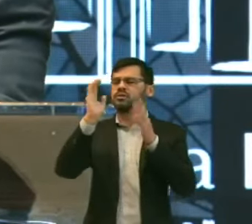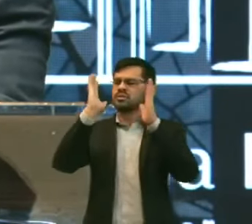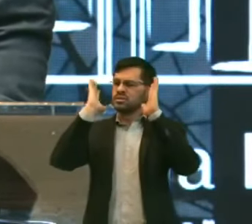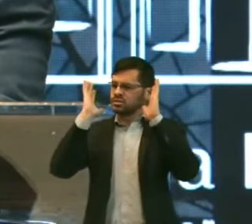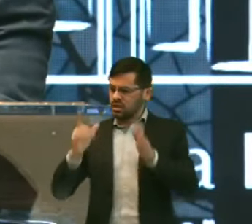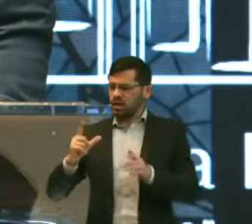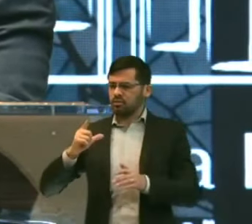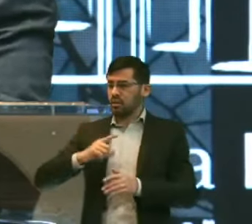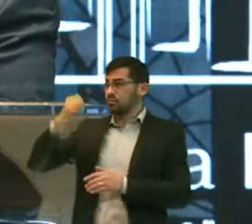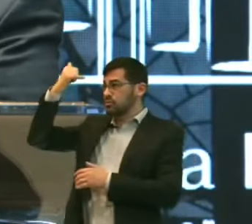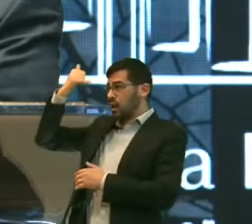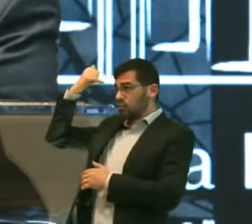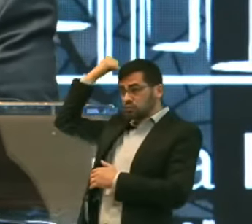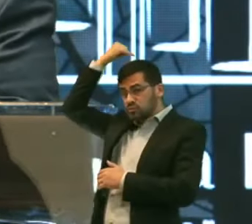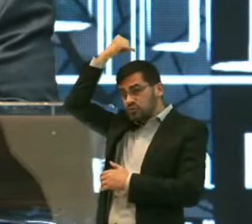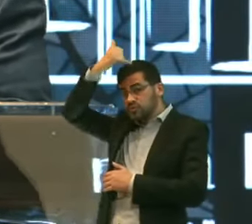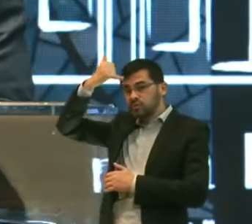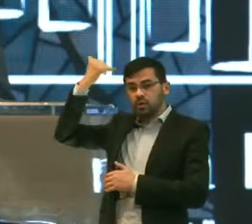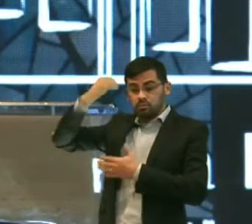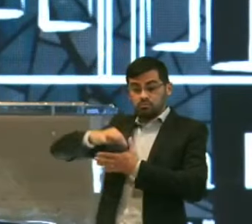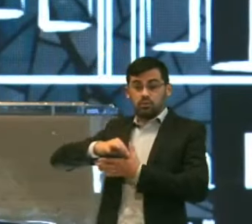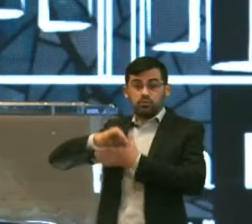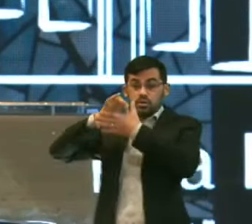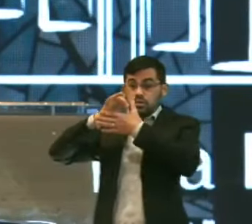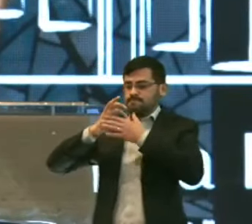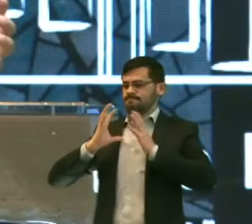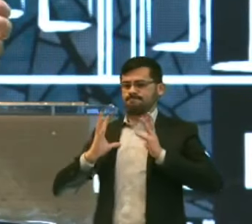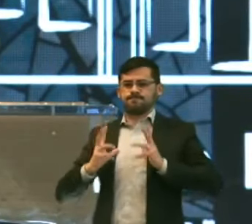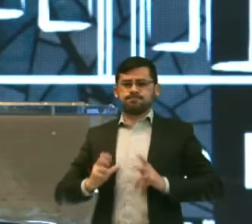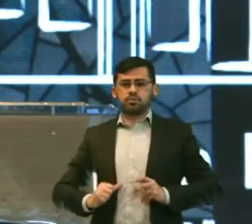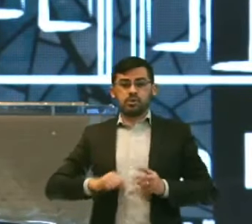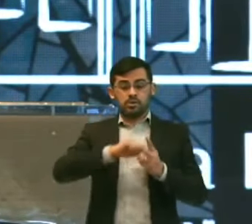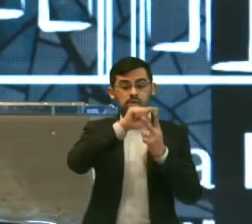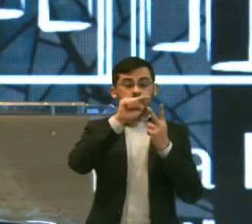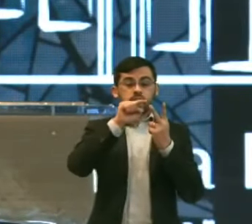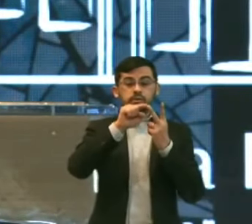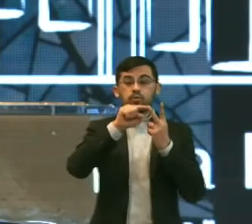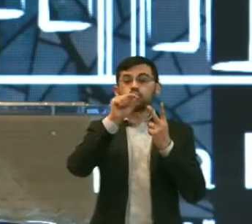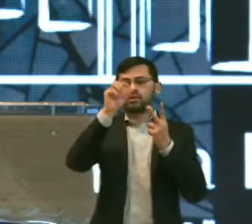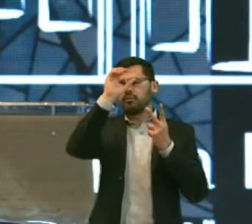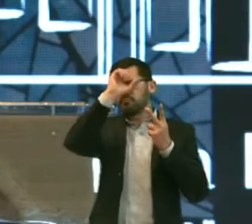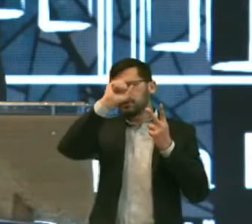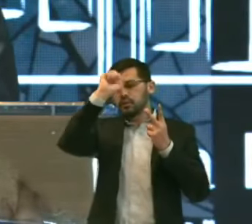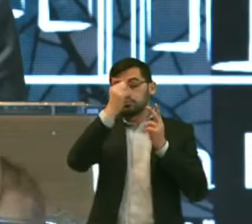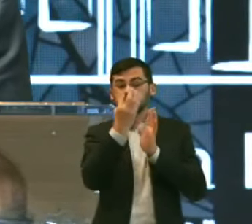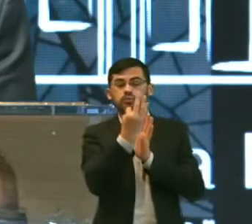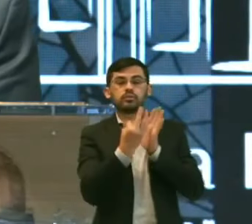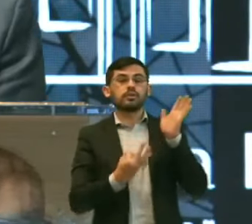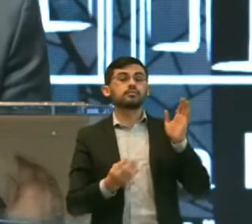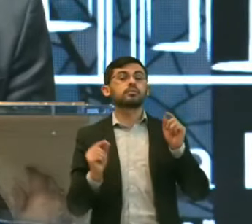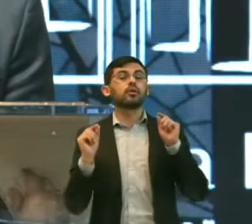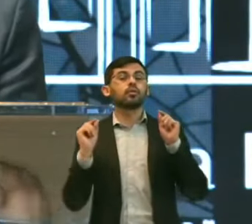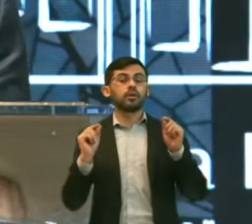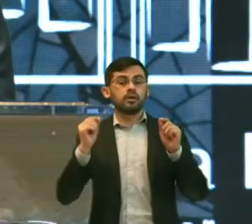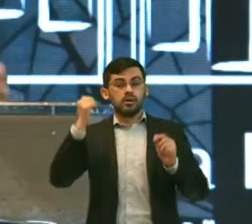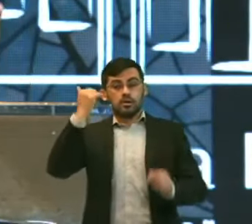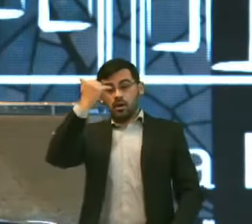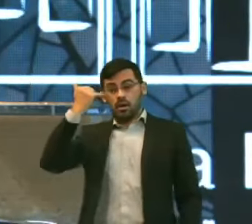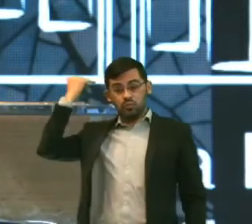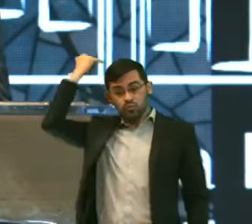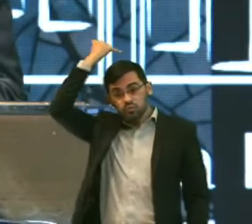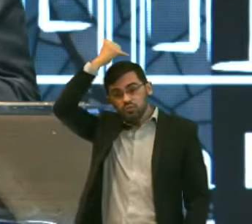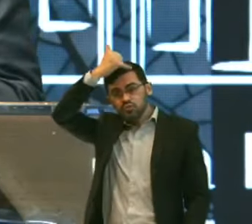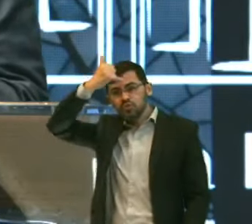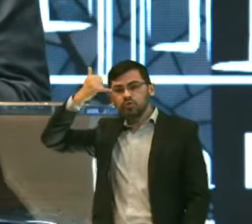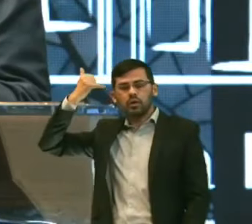recebemos A unção Para ser um líder Sagrado A segunda Lição Desse texto É que a unção De Deus